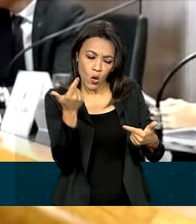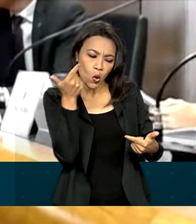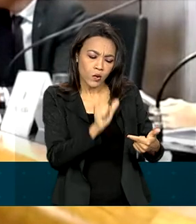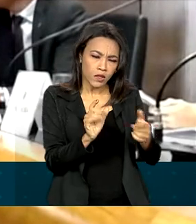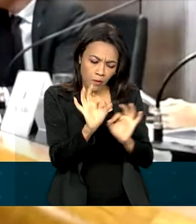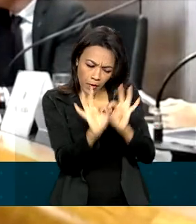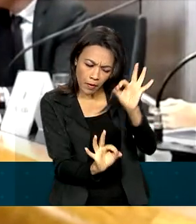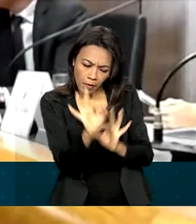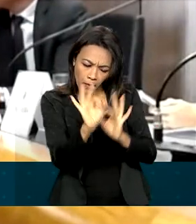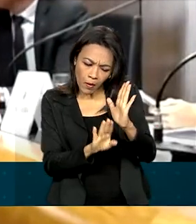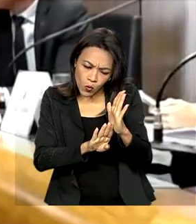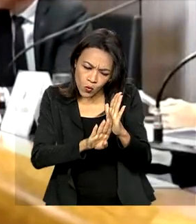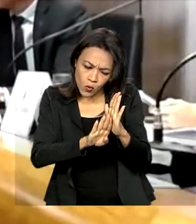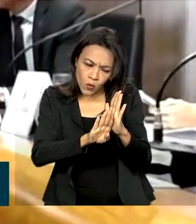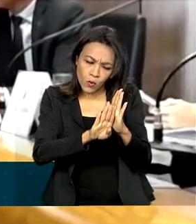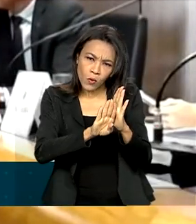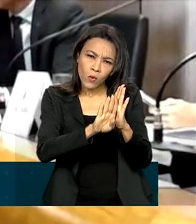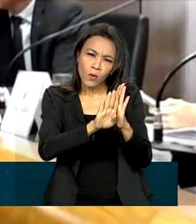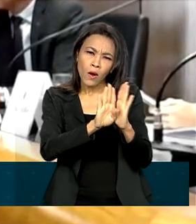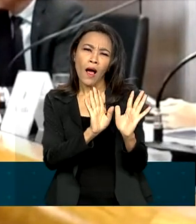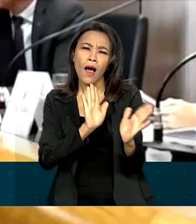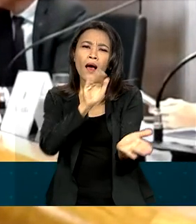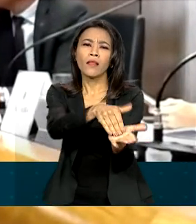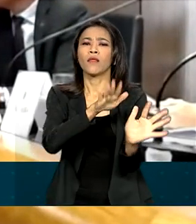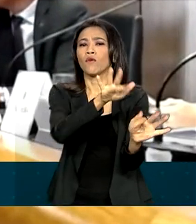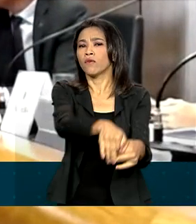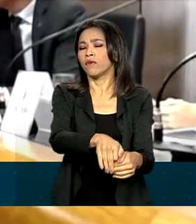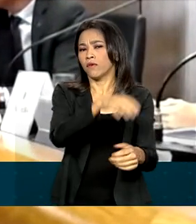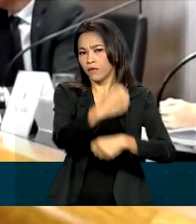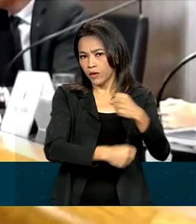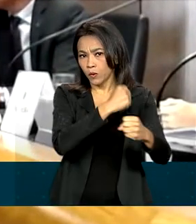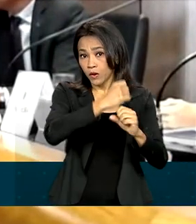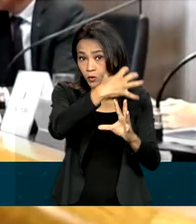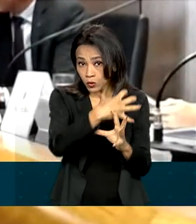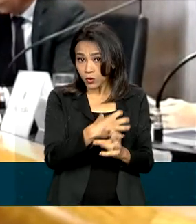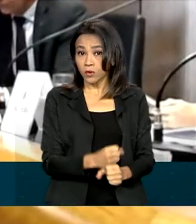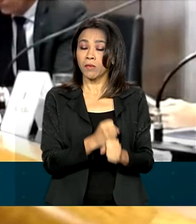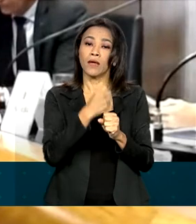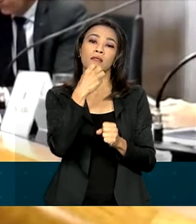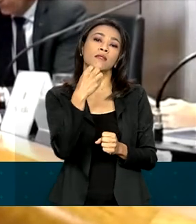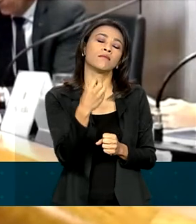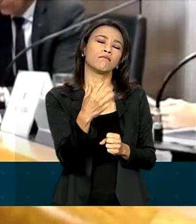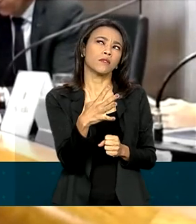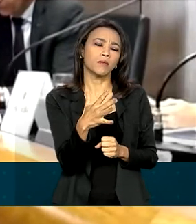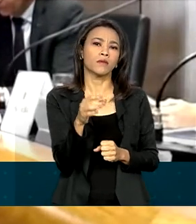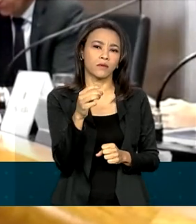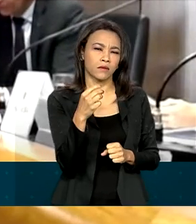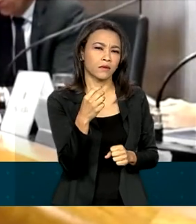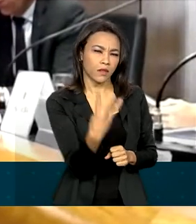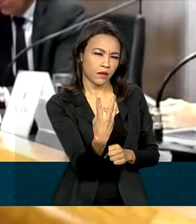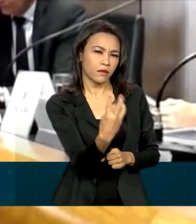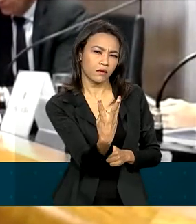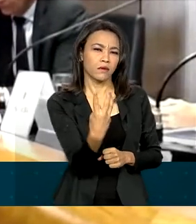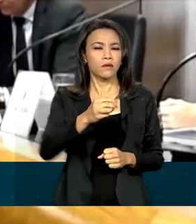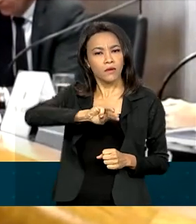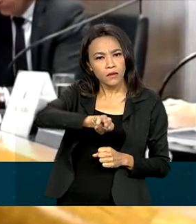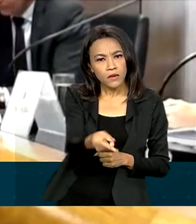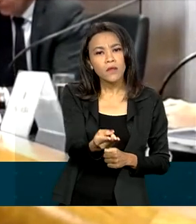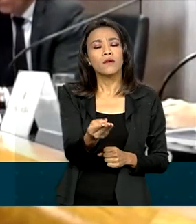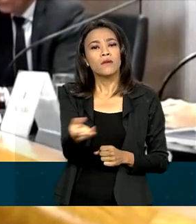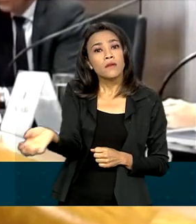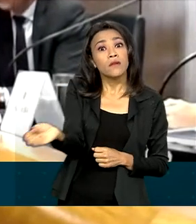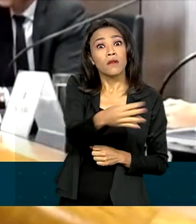o final do ano a gente consiga somar 3 milhões, mais ou menos 3 milhões de novos